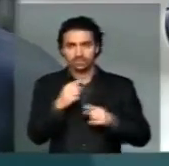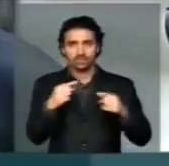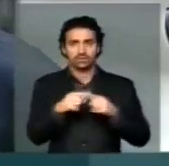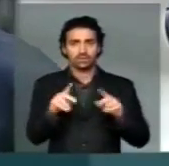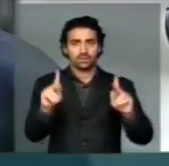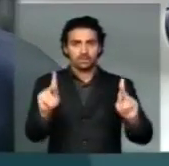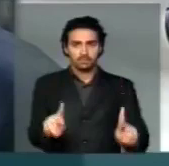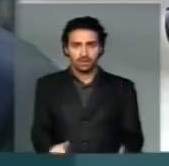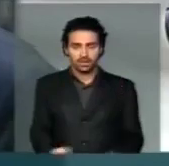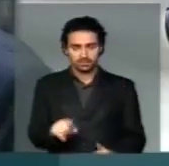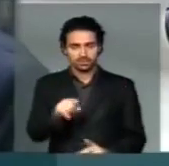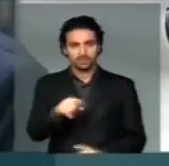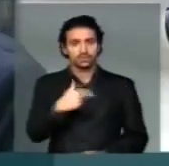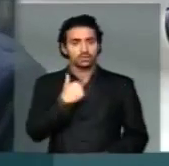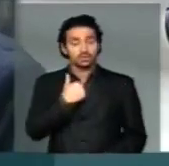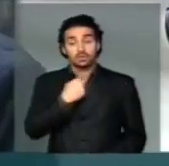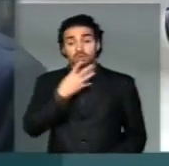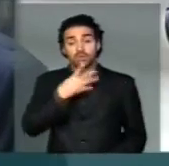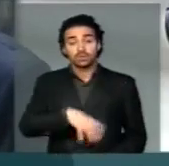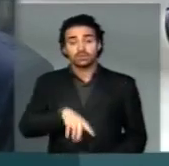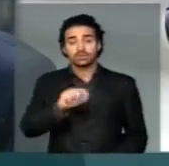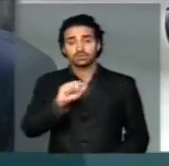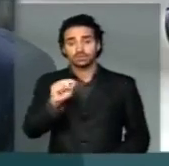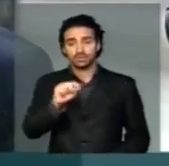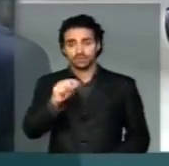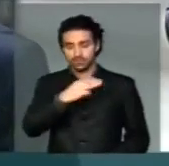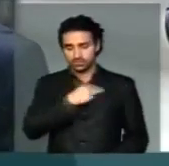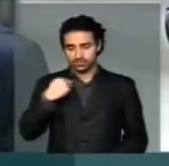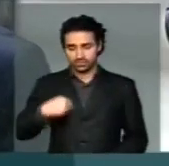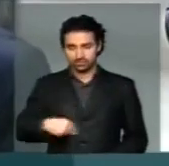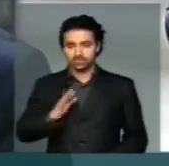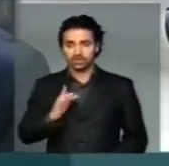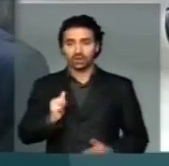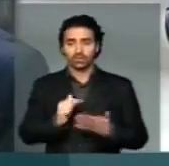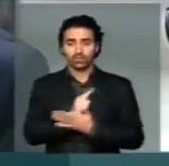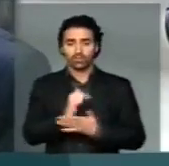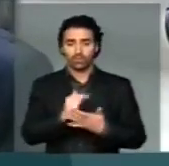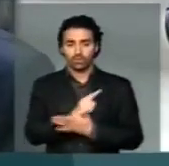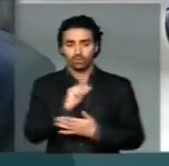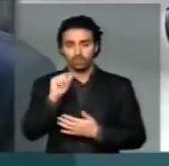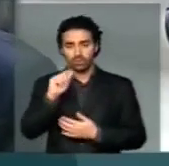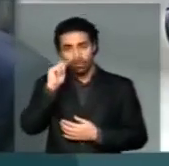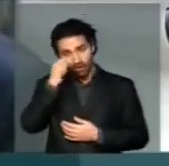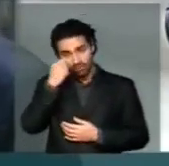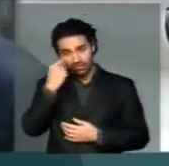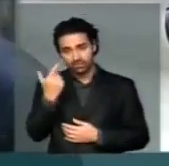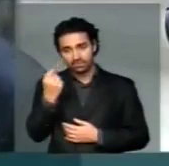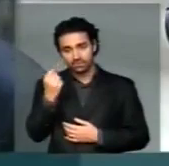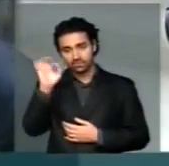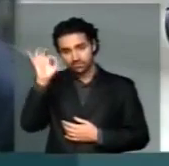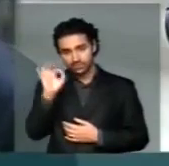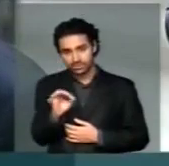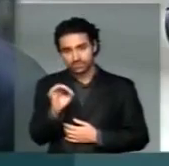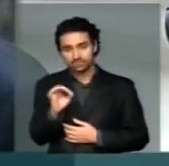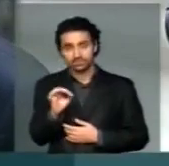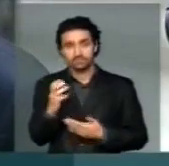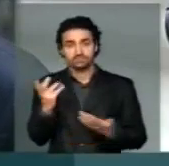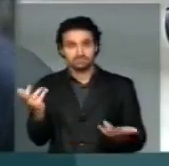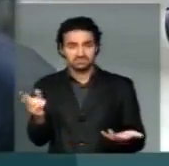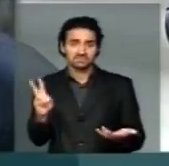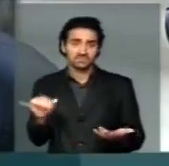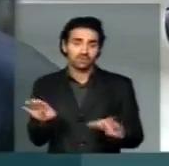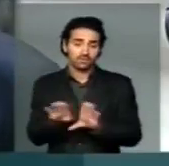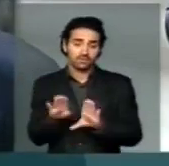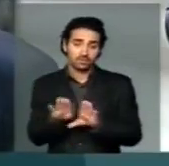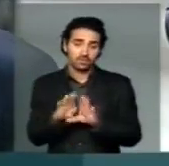Não desconheçamos que os chineses já compraram 20% do território africano, o que custa eles vir comprar